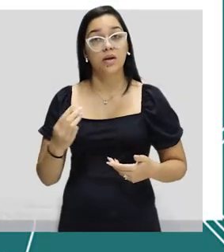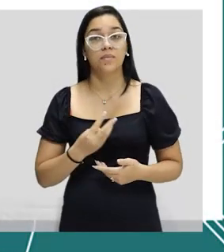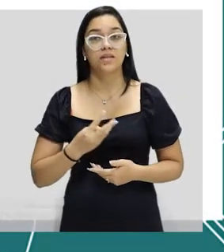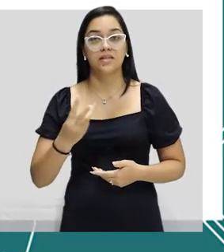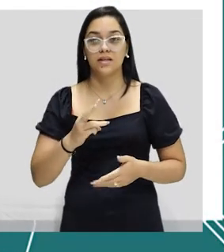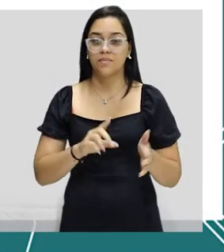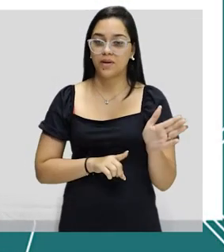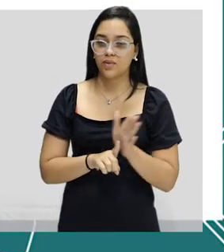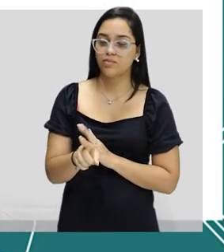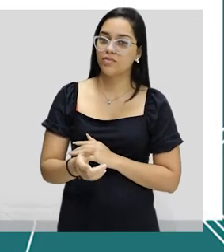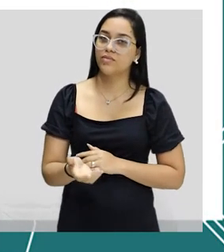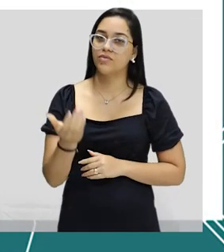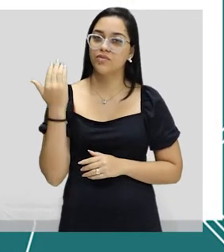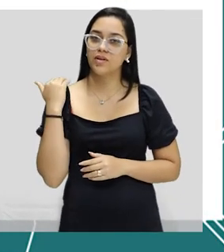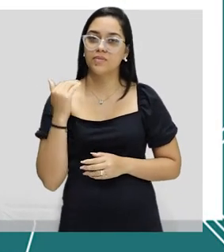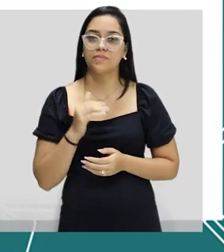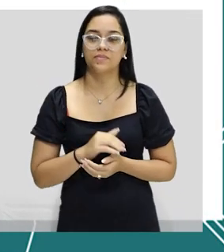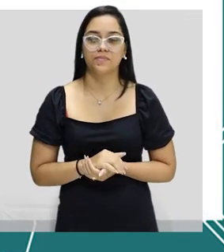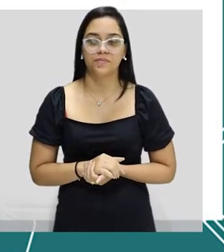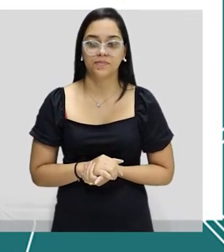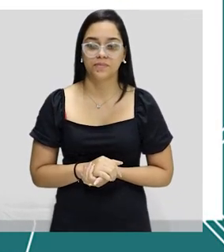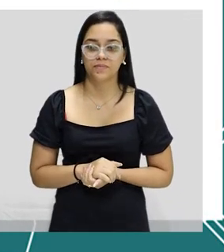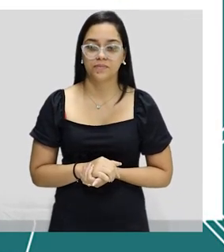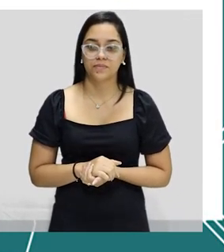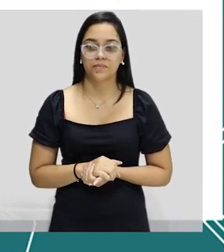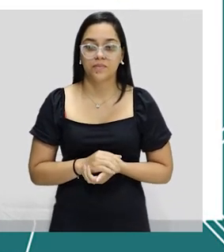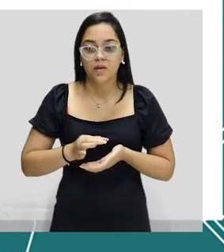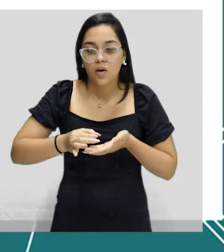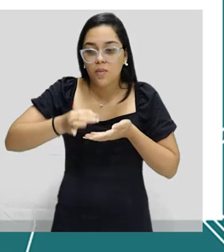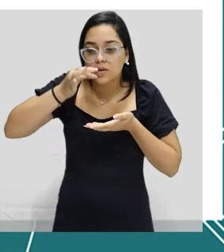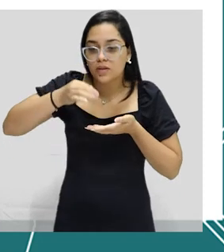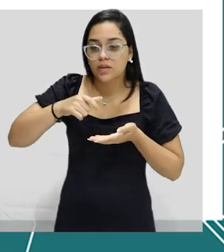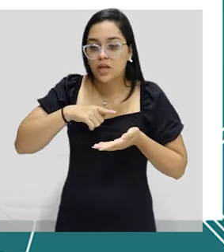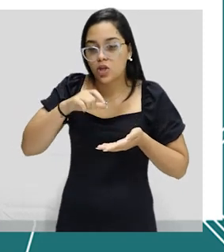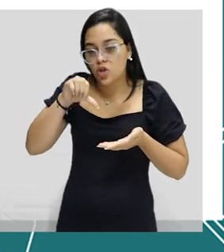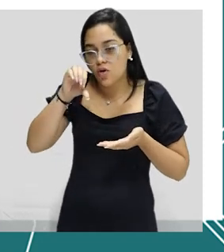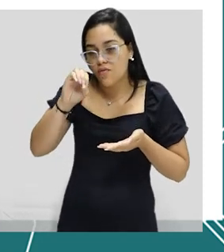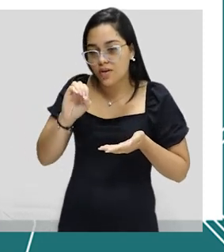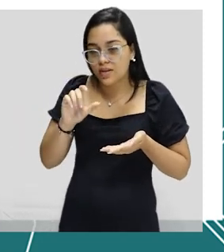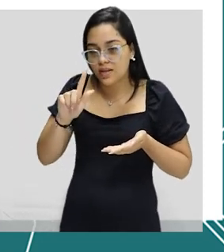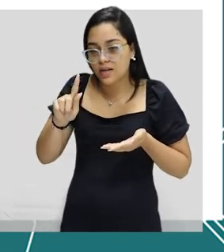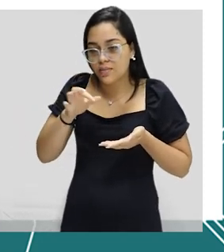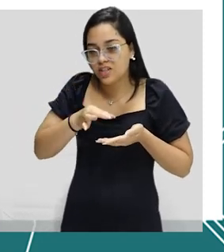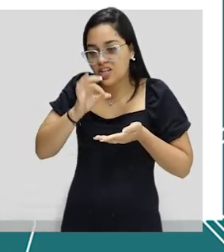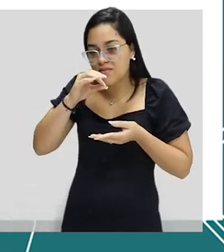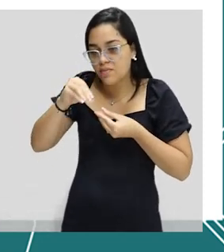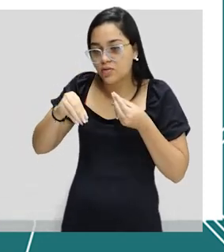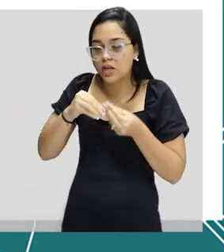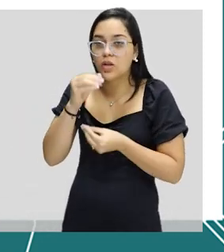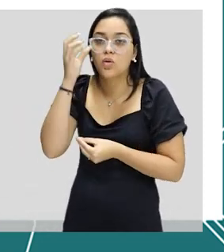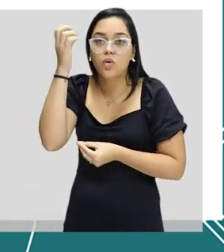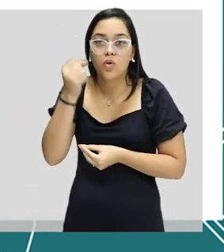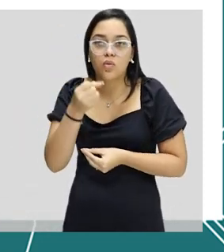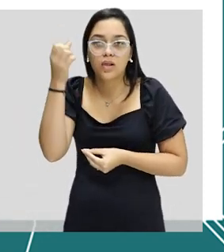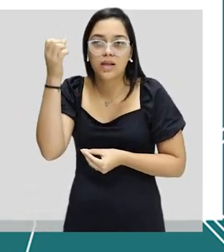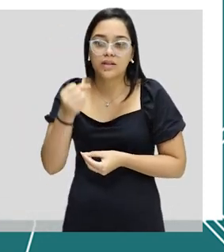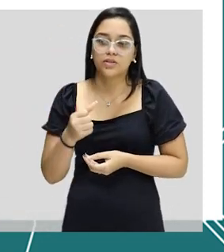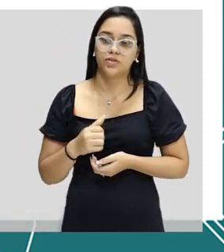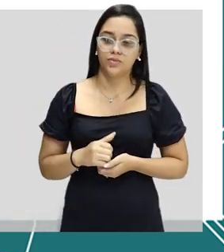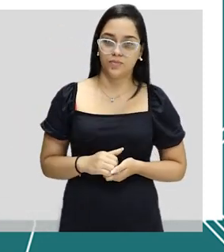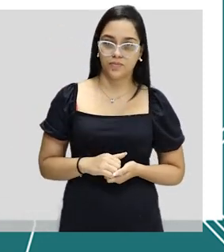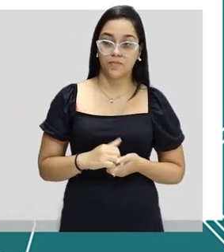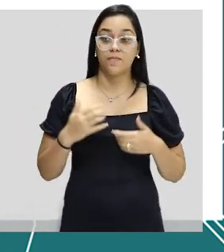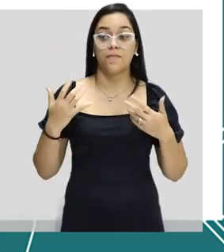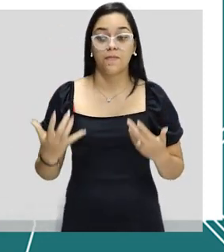a uma terceira questão. Então, olha só. Uma xícara contém 90 gramas de café com leite.